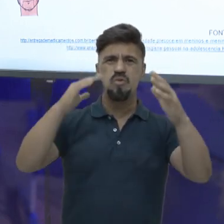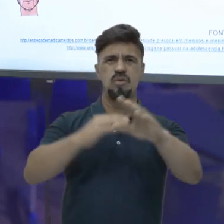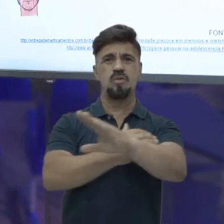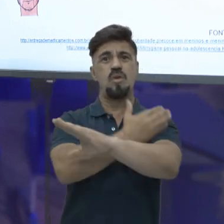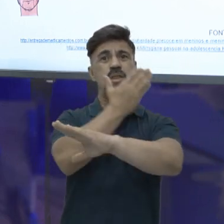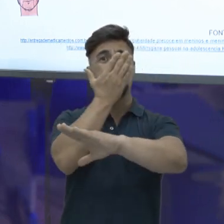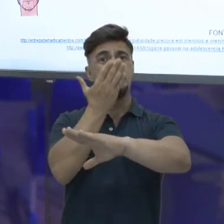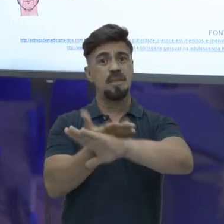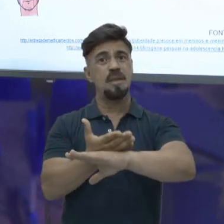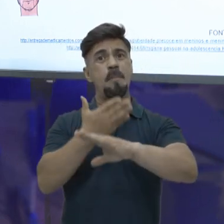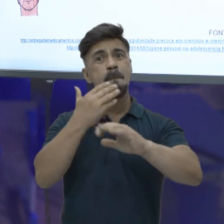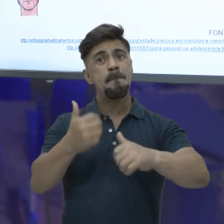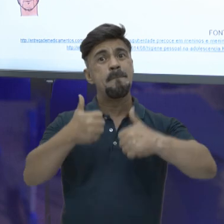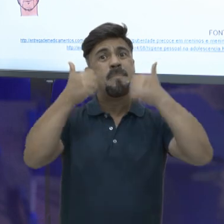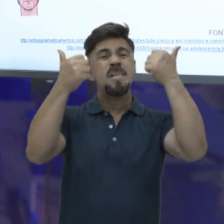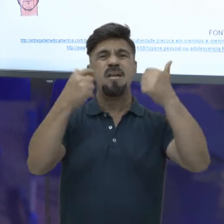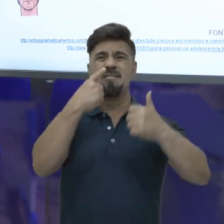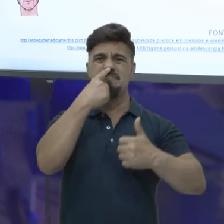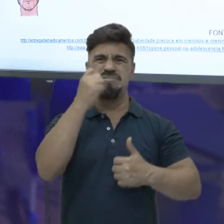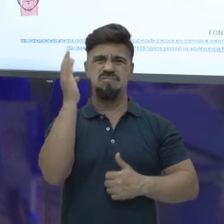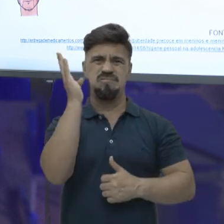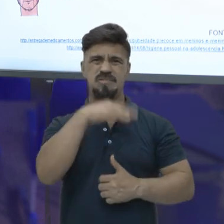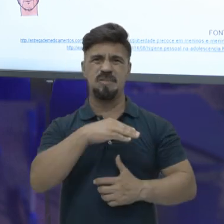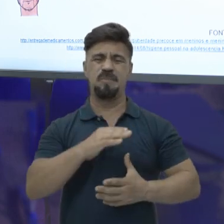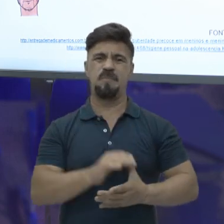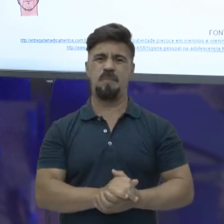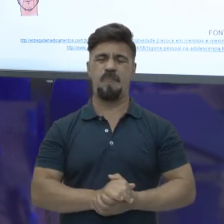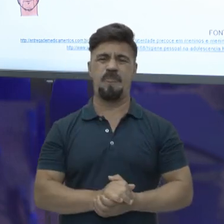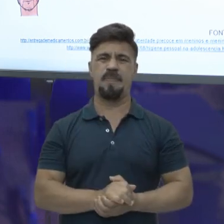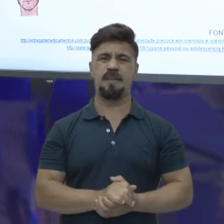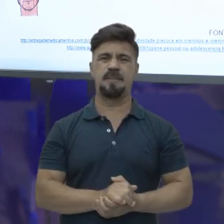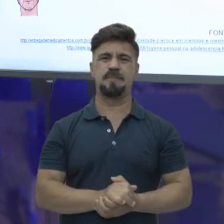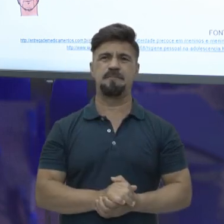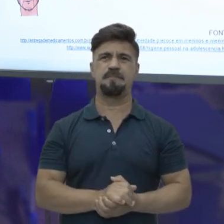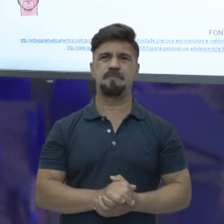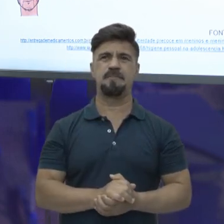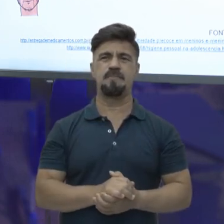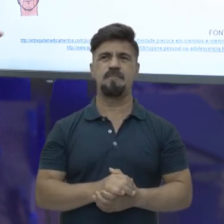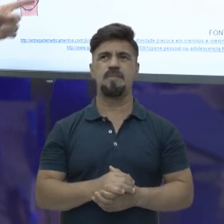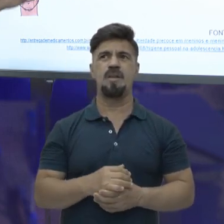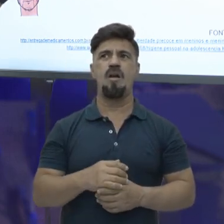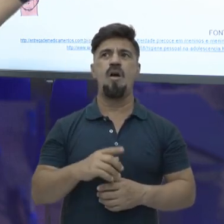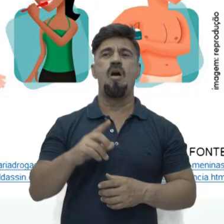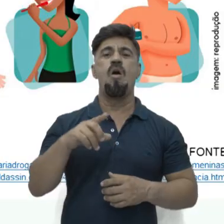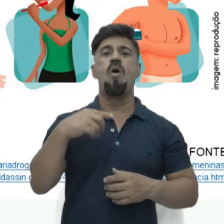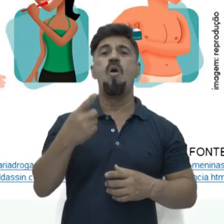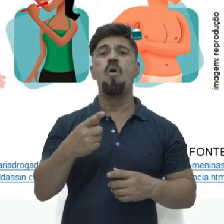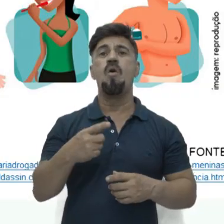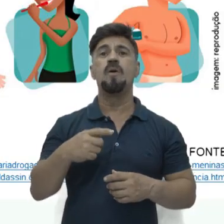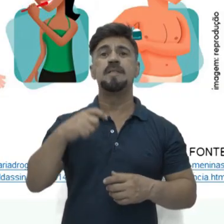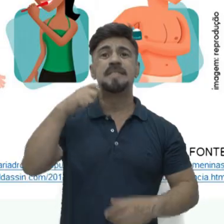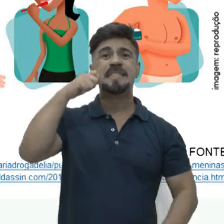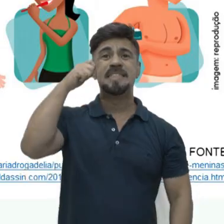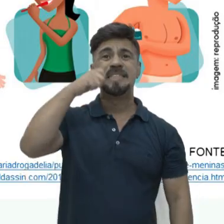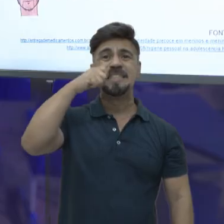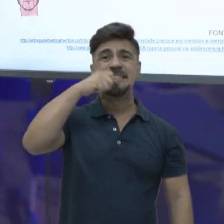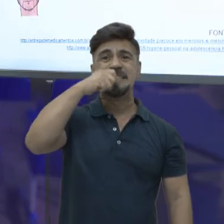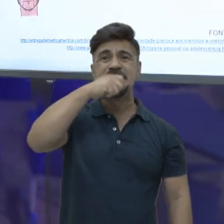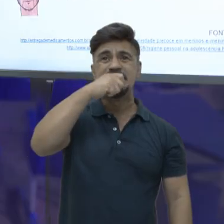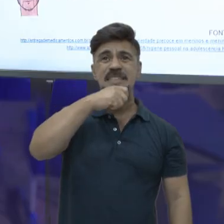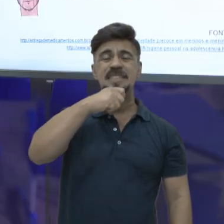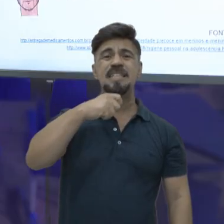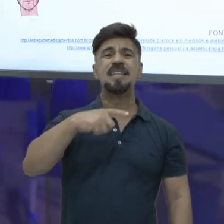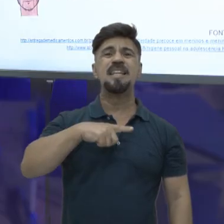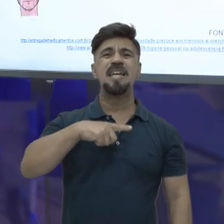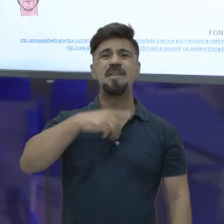para poder melhorar o seu cheirinho em relação às outras pessoas. Outra situação, escovar os dentes. Tem